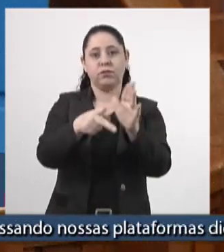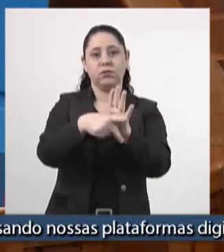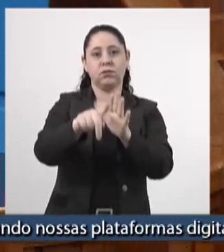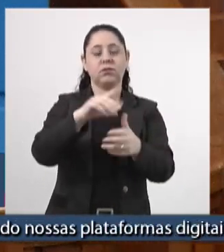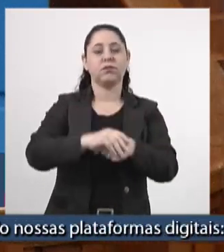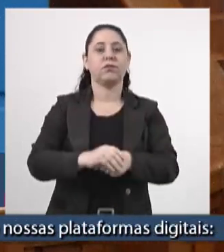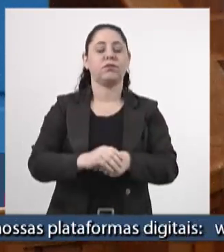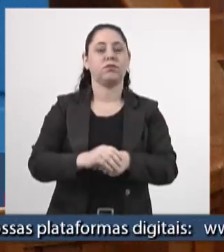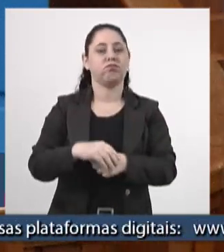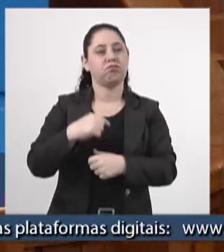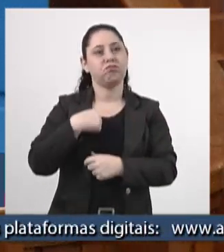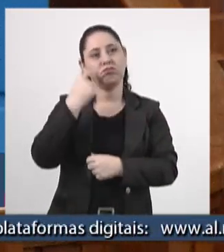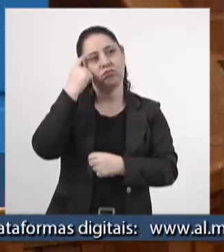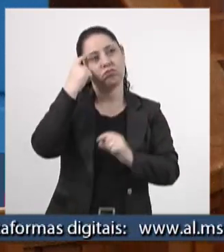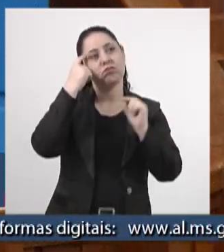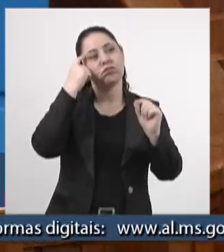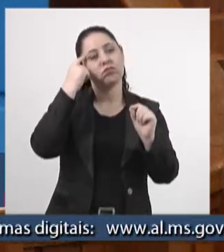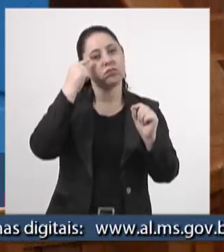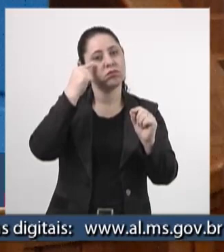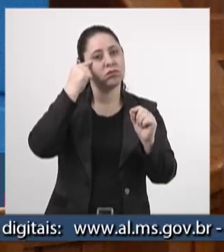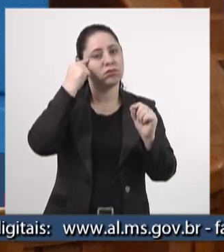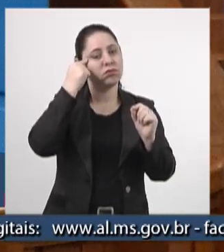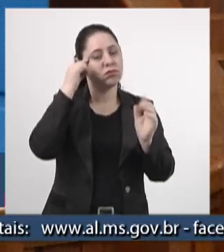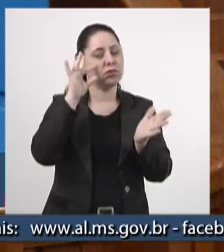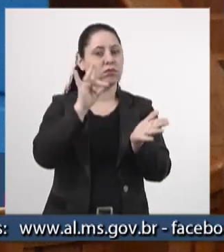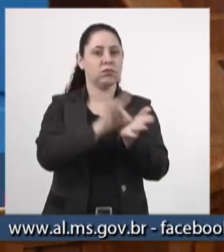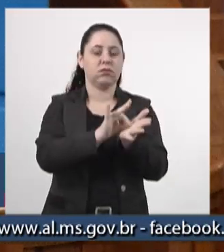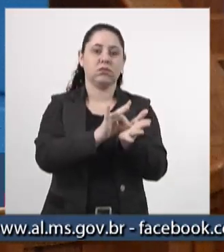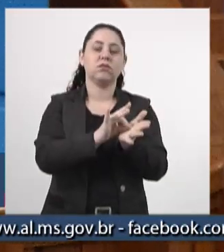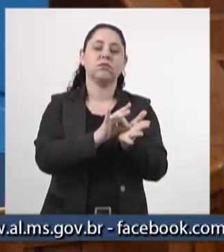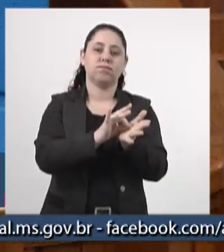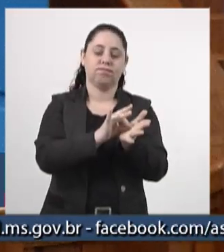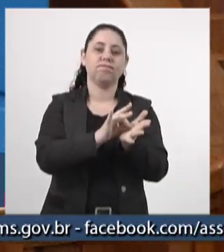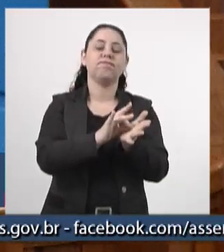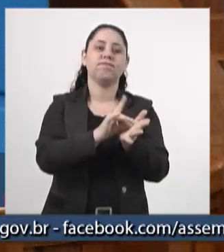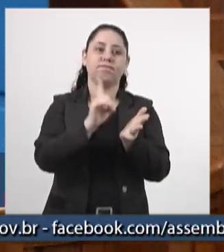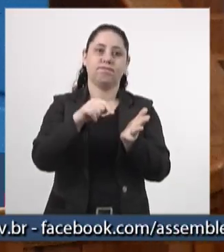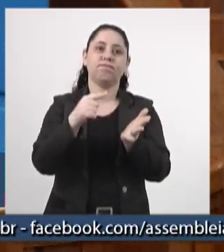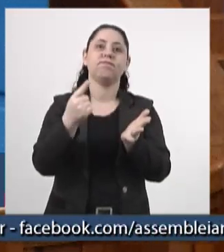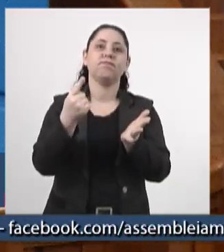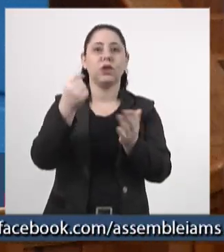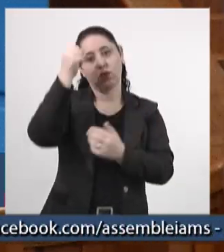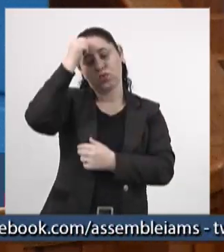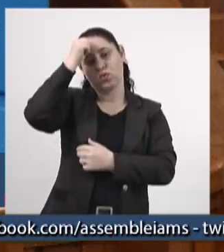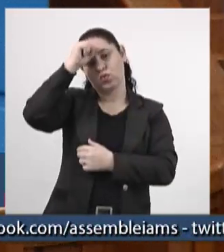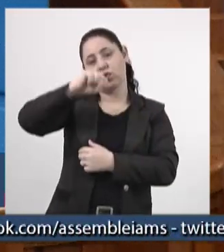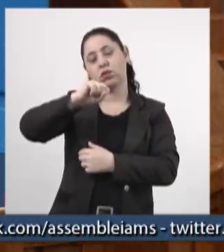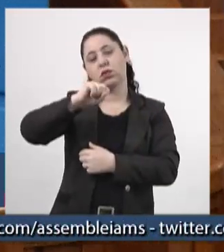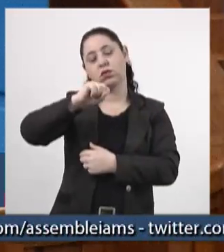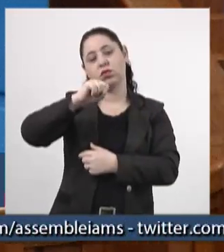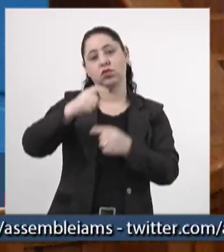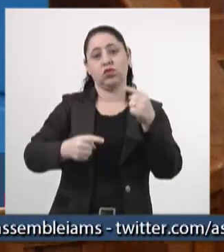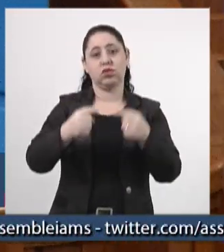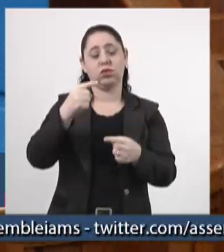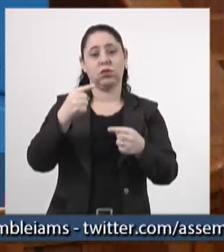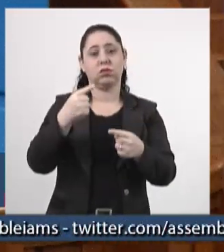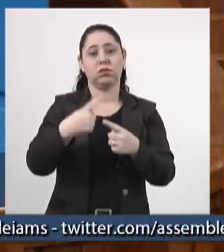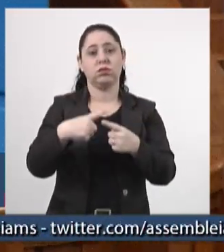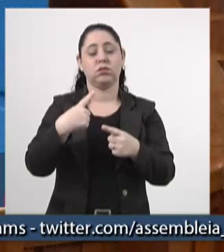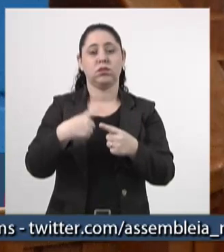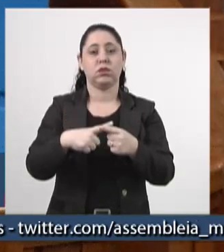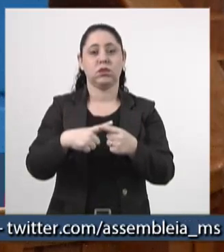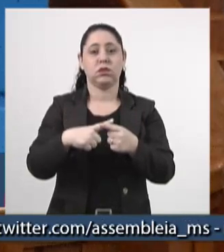E eu considero, deputado Rachó, um verdadeiro sucesso dessa nossa discussão, porque nós